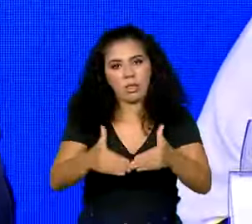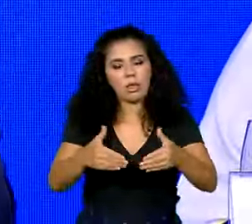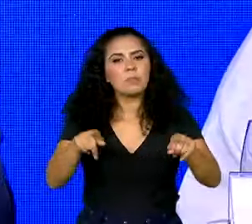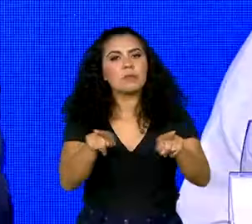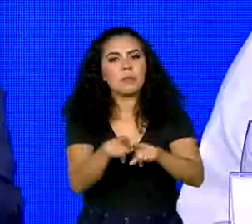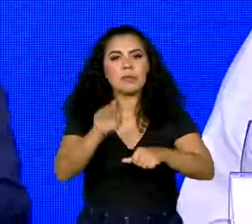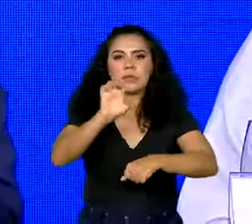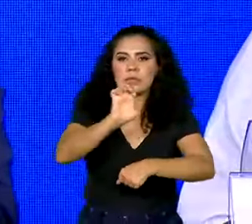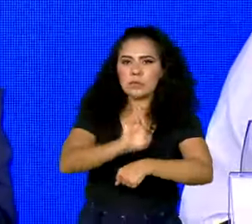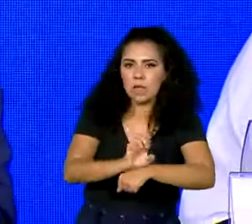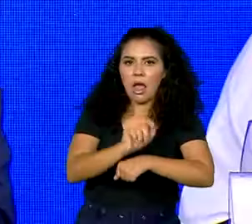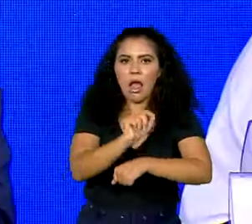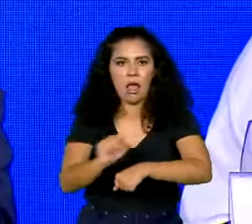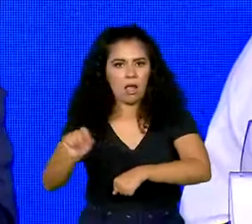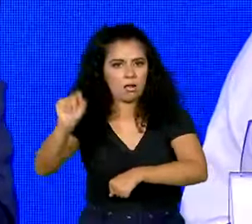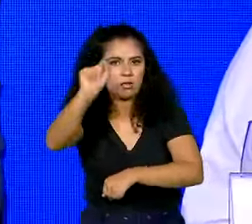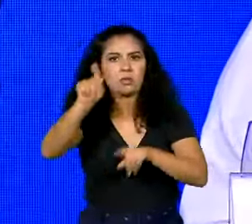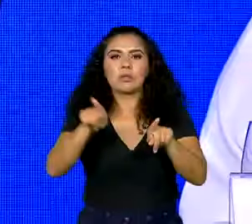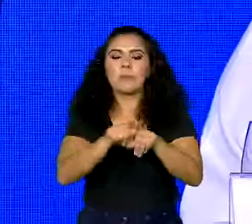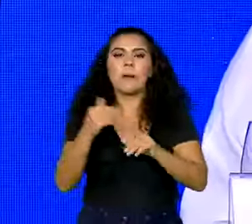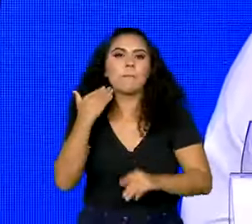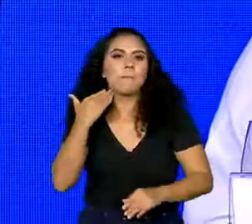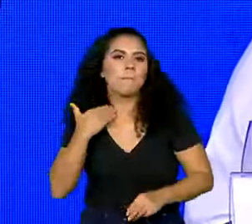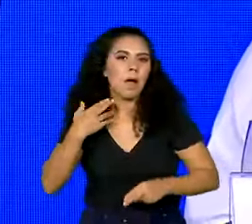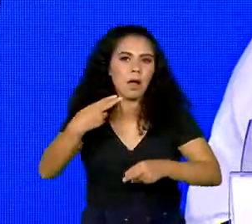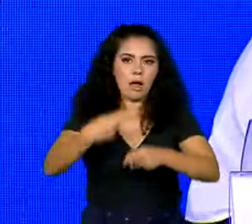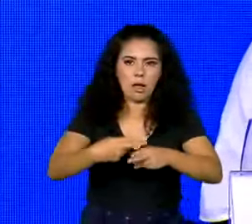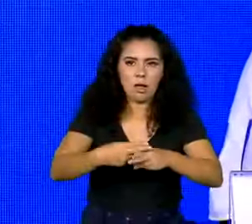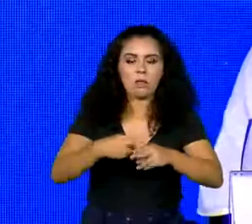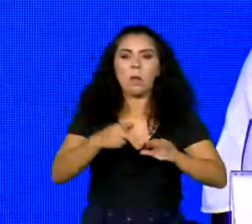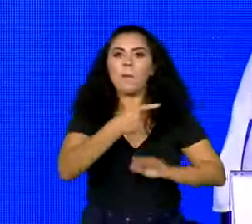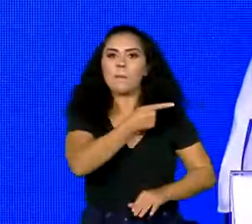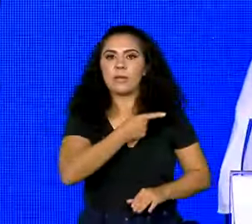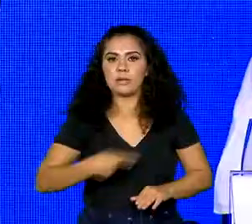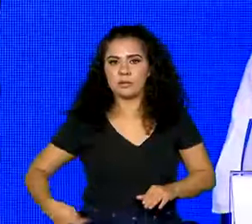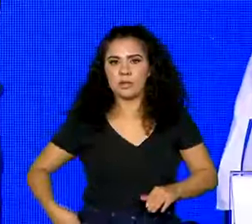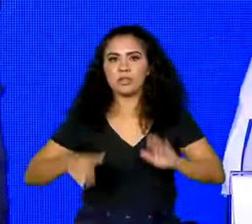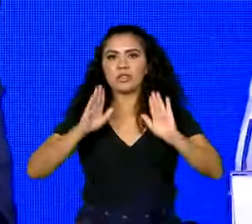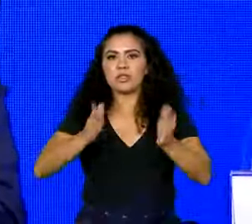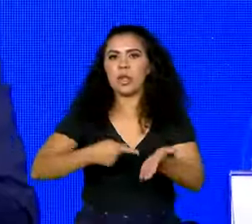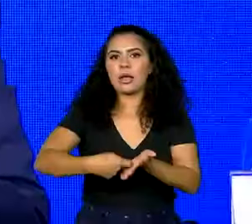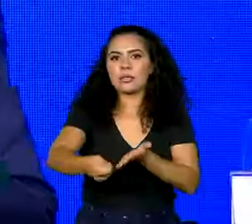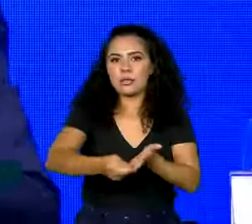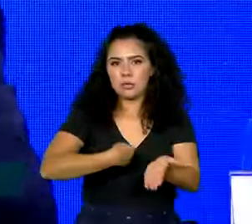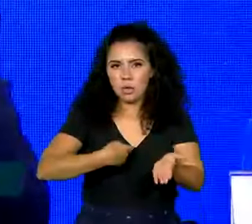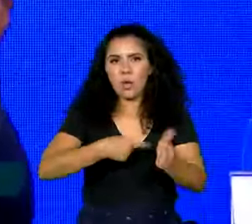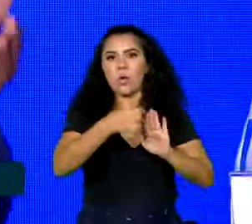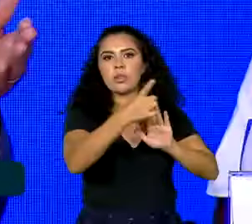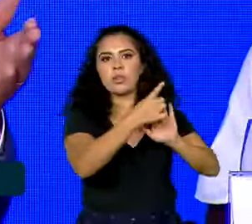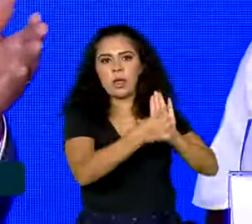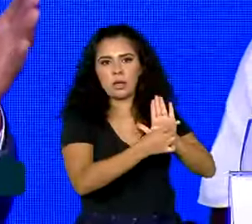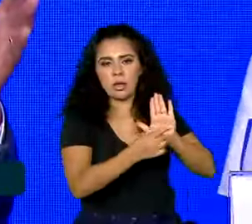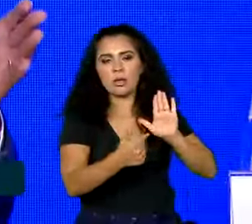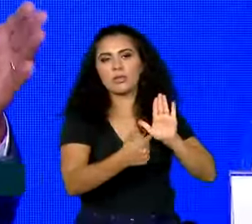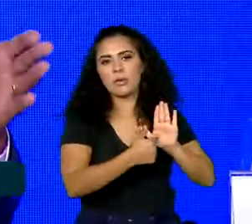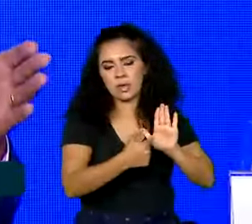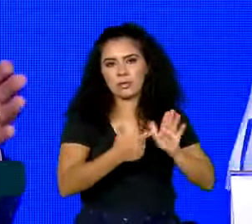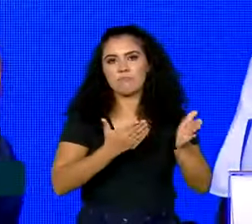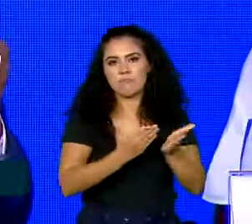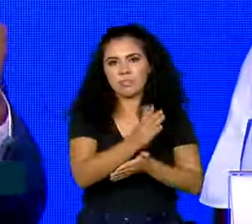e da Caixa Econômica Federal. Hoje o presidente assinou o decreto que regulamenta a lei. A gente está numa